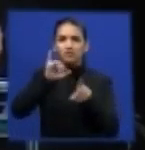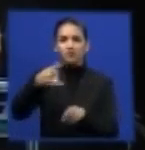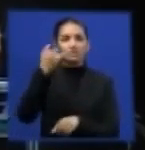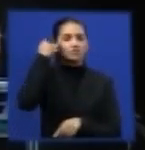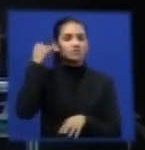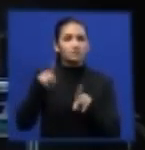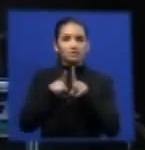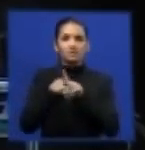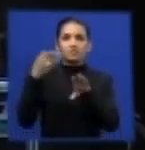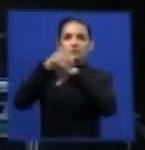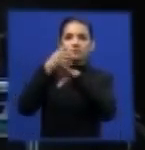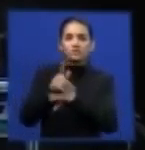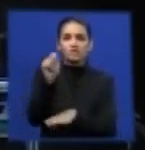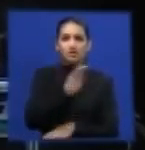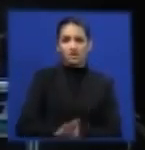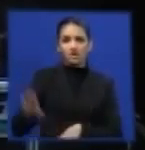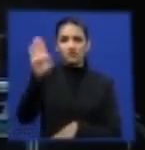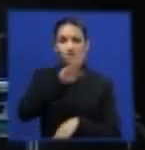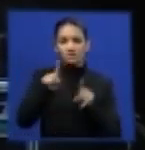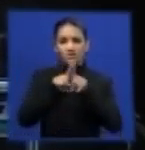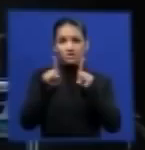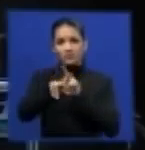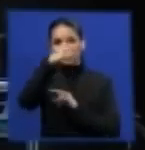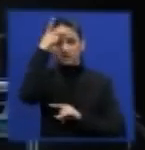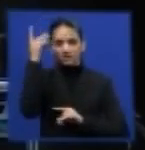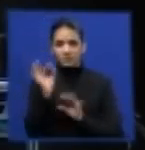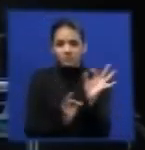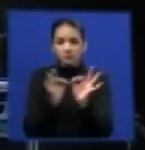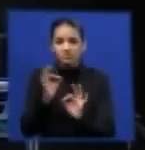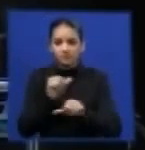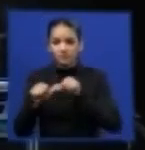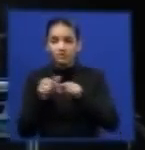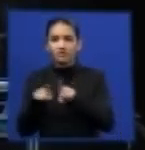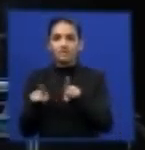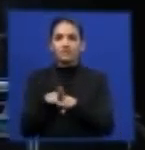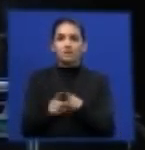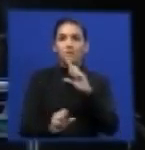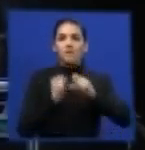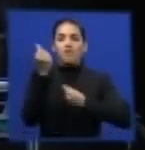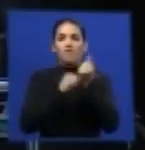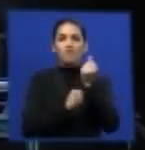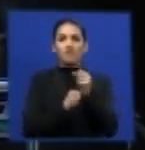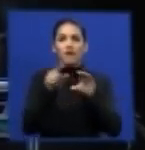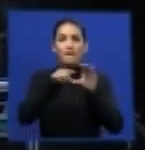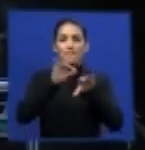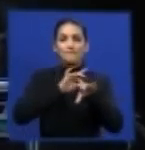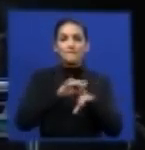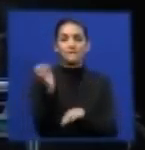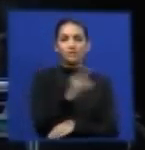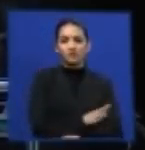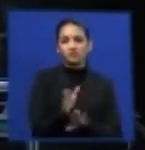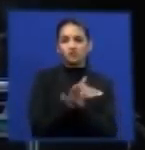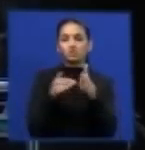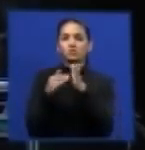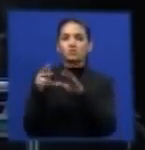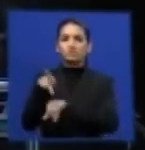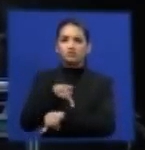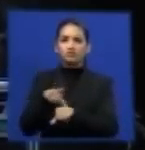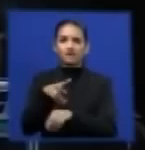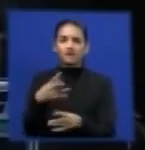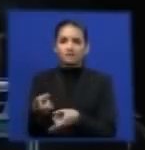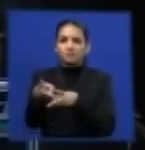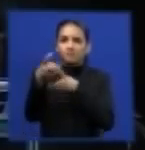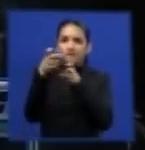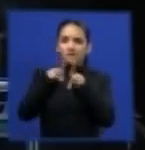Reformadores e a JATMA, que é a Associação dos Fabricantes de Pneus Novos. Em todos os países constatamos haver uma gestão